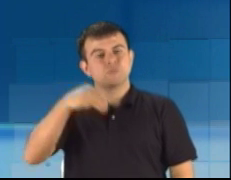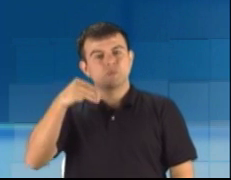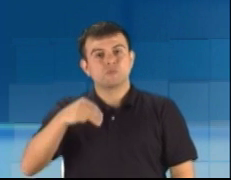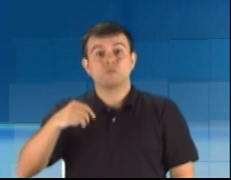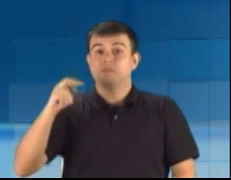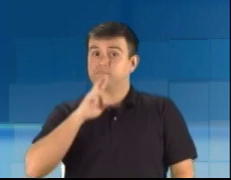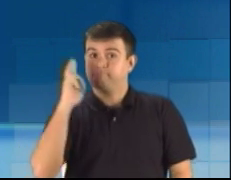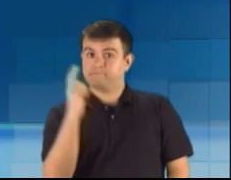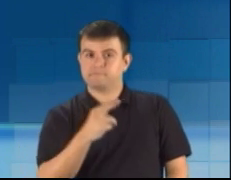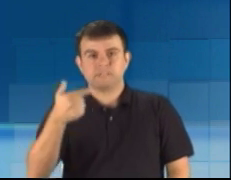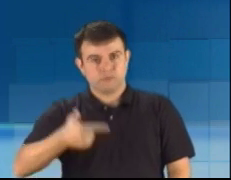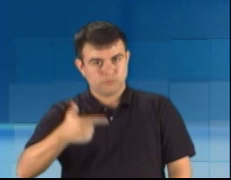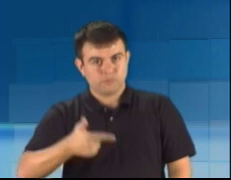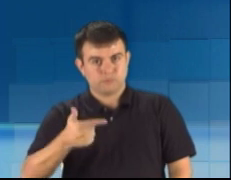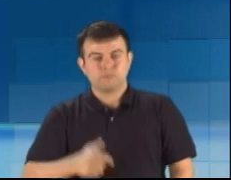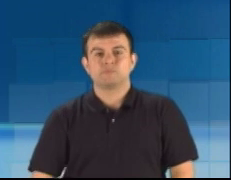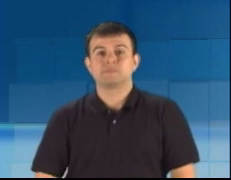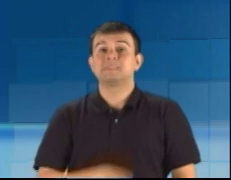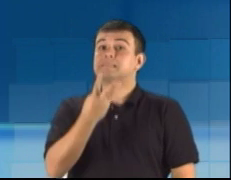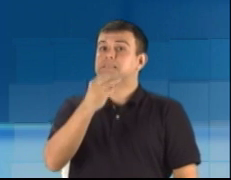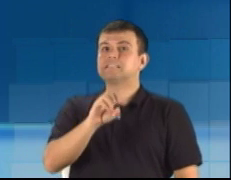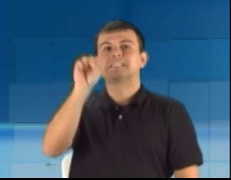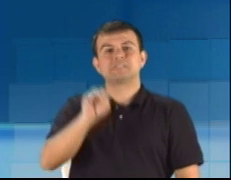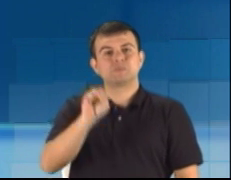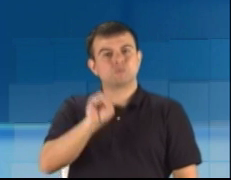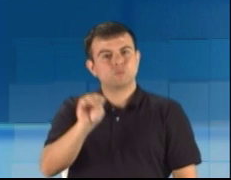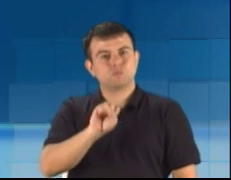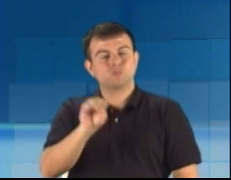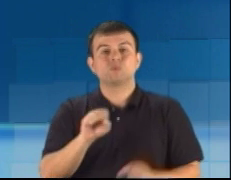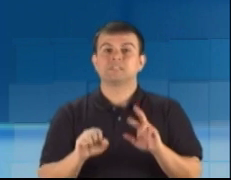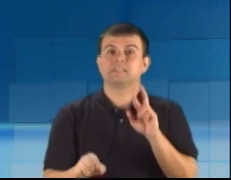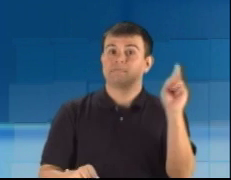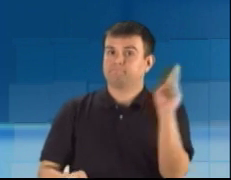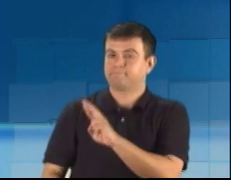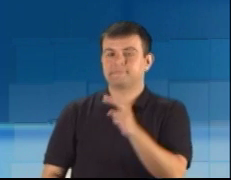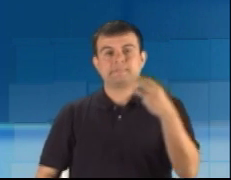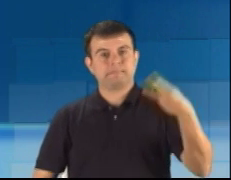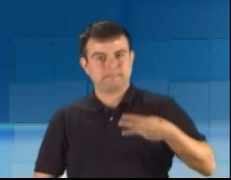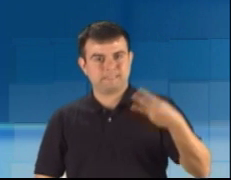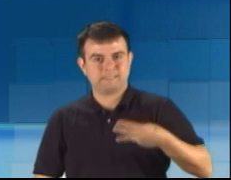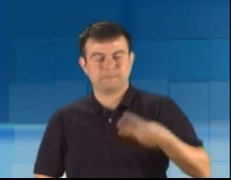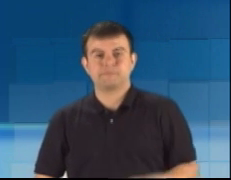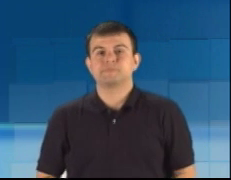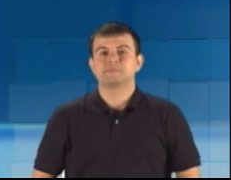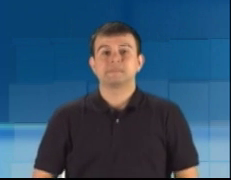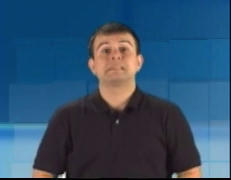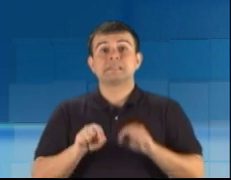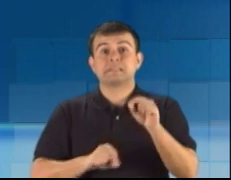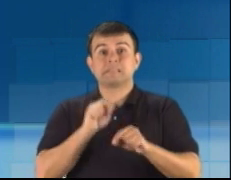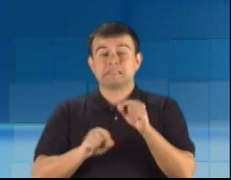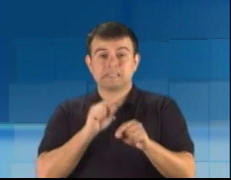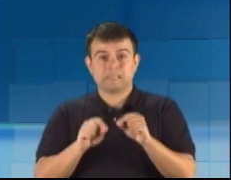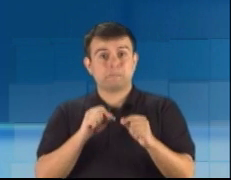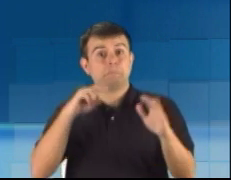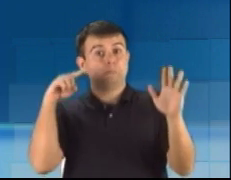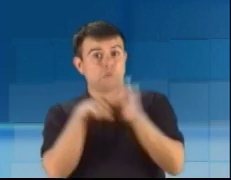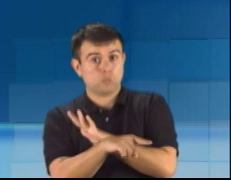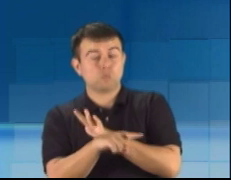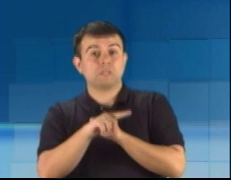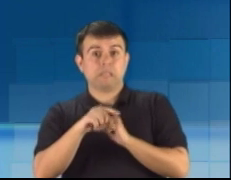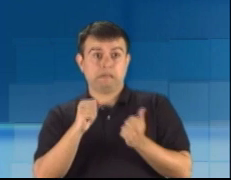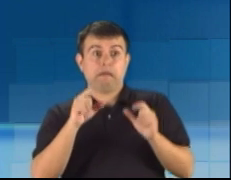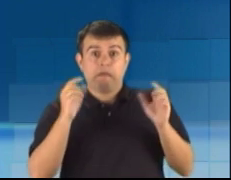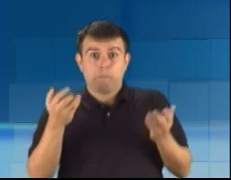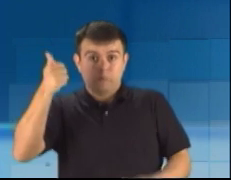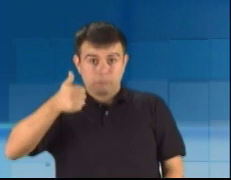e trinta segundos de réplica. O candidato que fez a primeira pergunta será o último a responder nessa rodada. E o